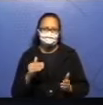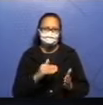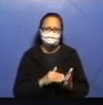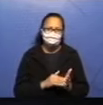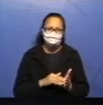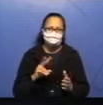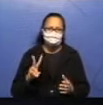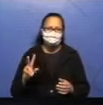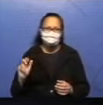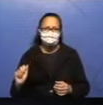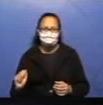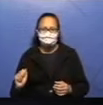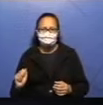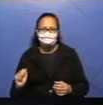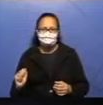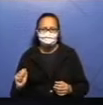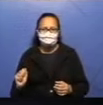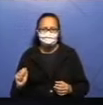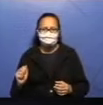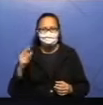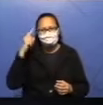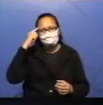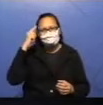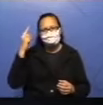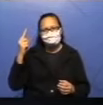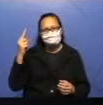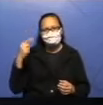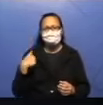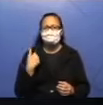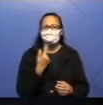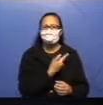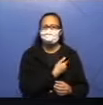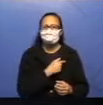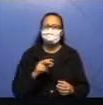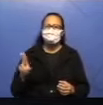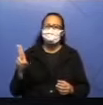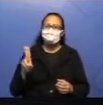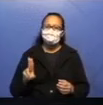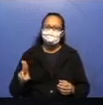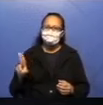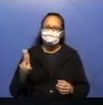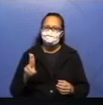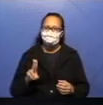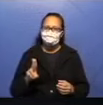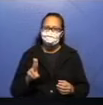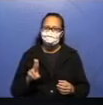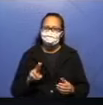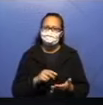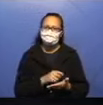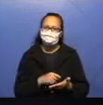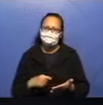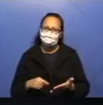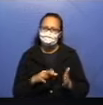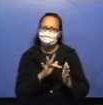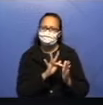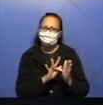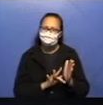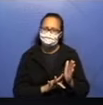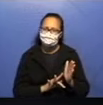algumas ideias do que nós podemos usar nessa nossa produção. Alguns recursos que tem.